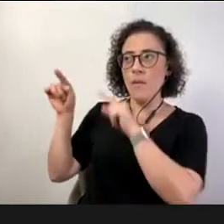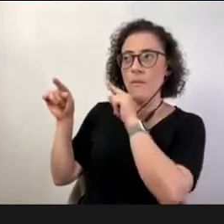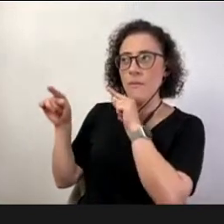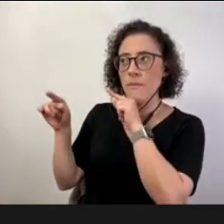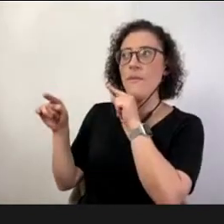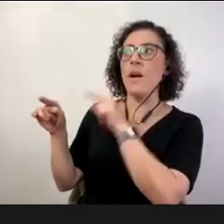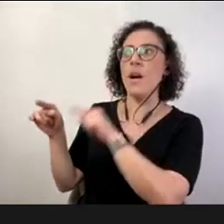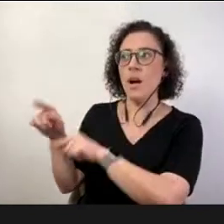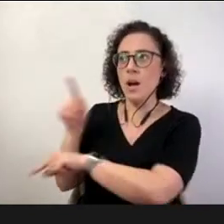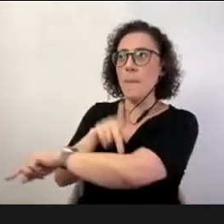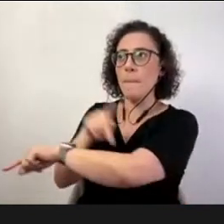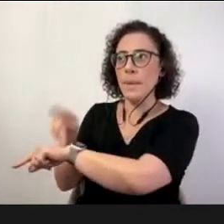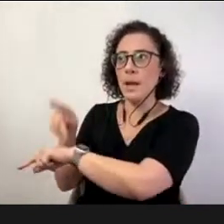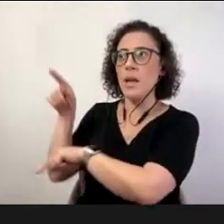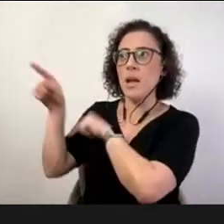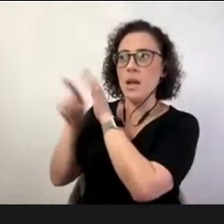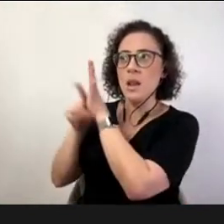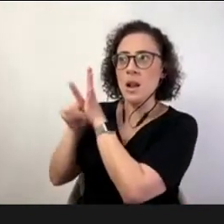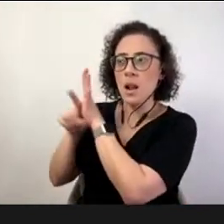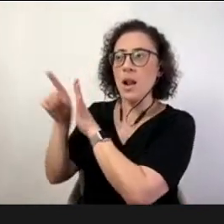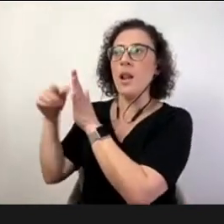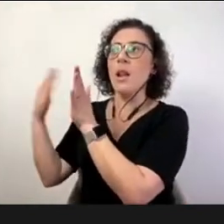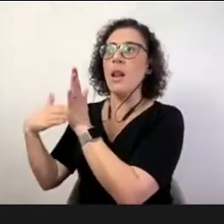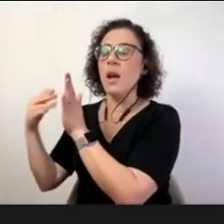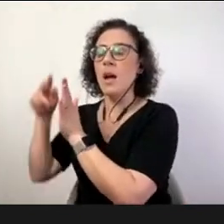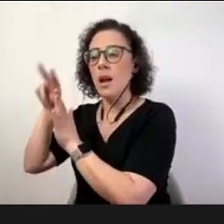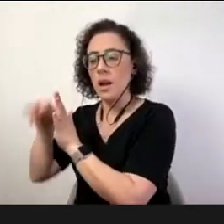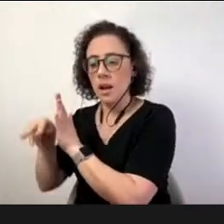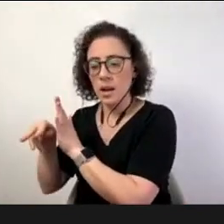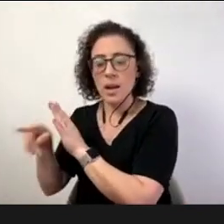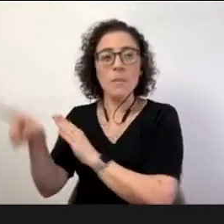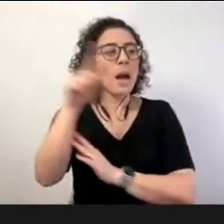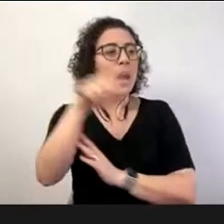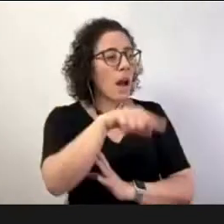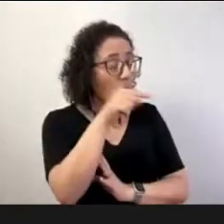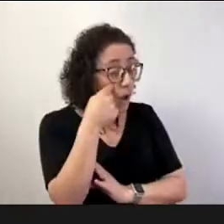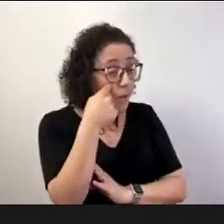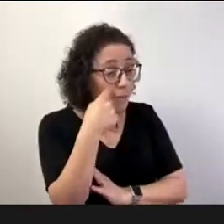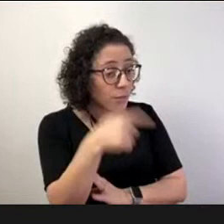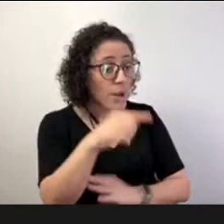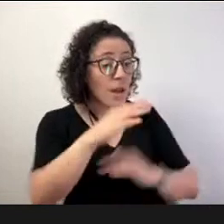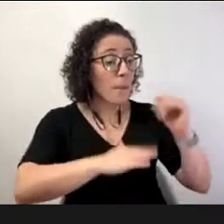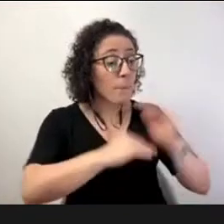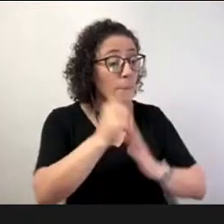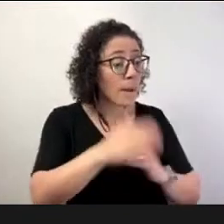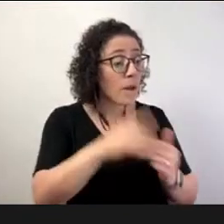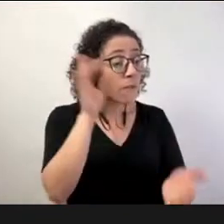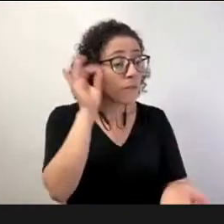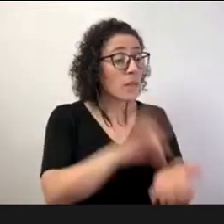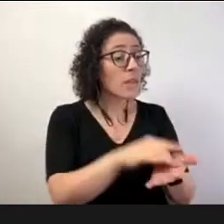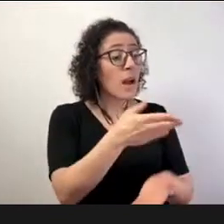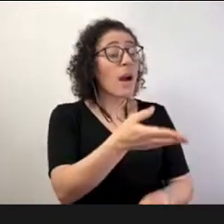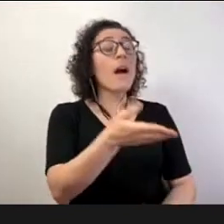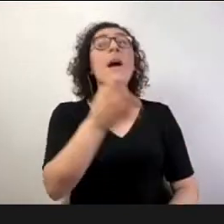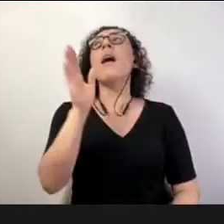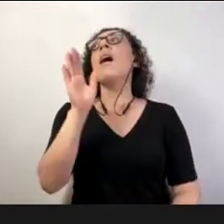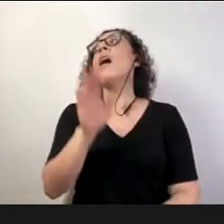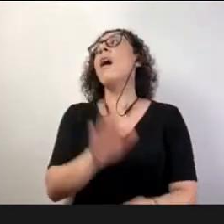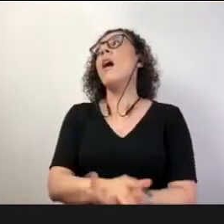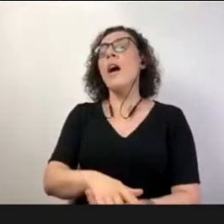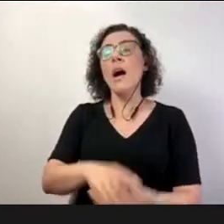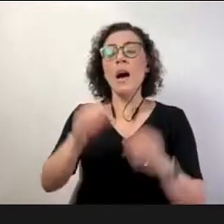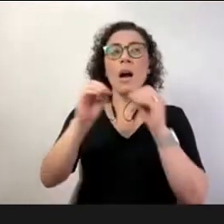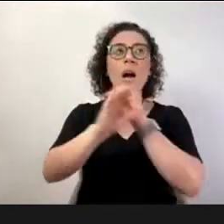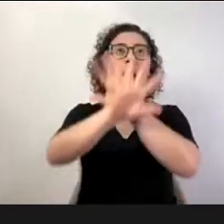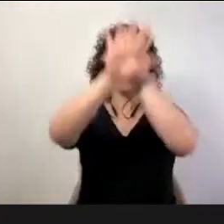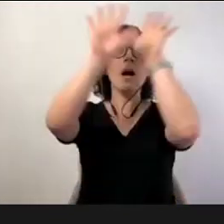disse sobre os processos primários e secundários eu imprimi eu entendi porque está aqui está aqui na prática eu vi como é que isso funciona e é isso que